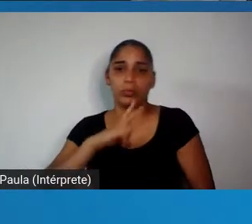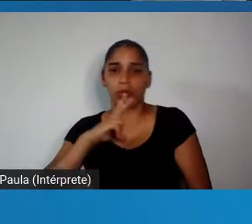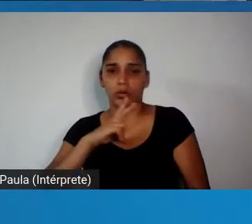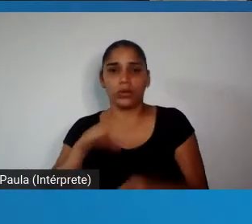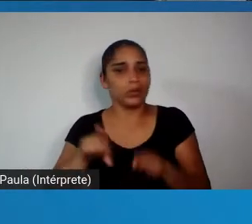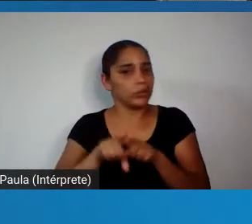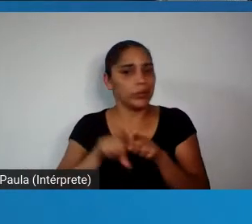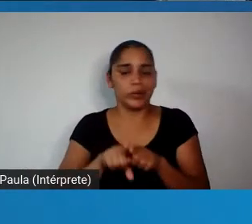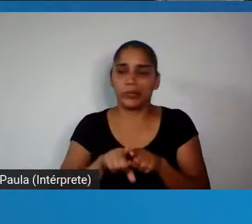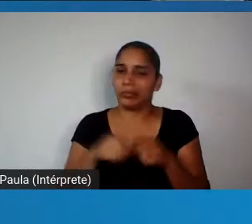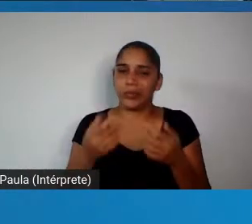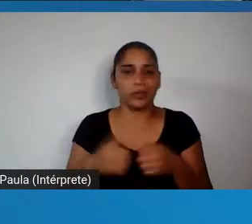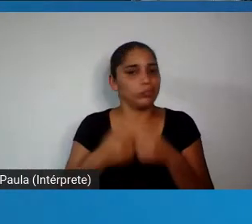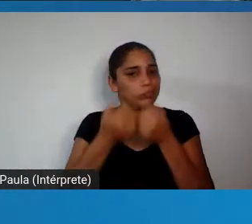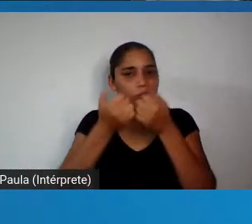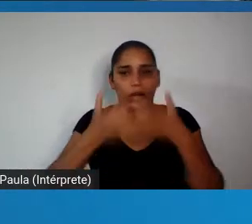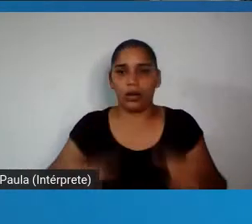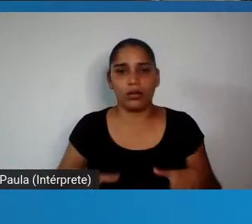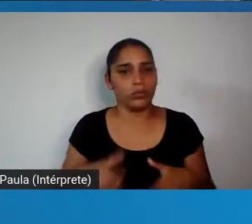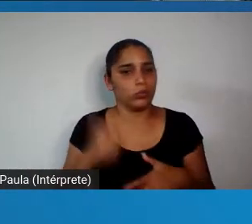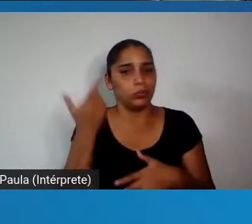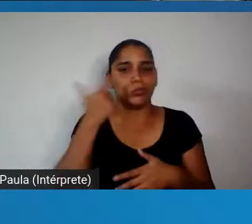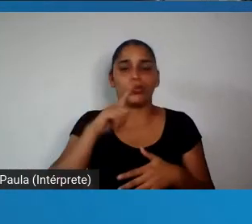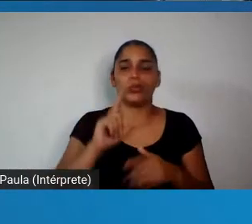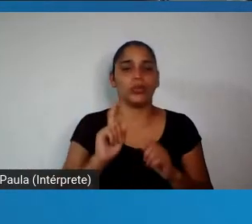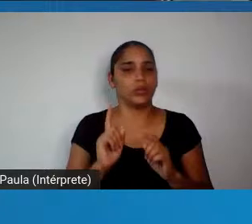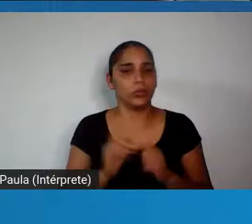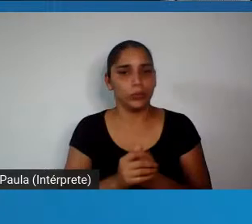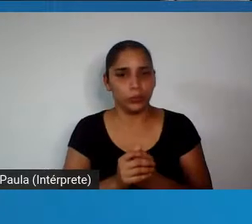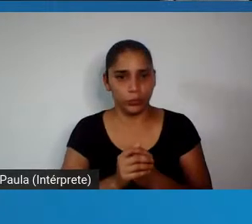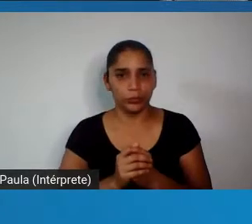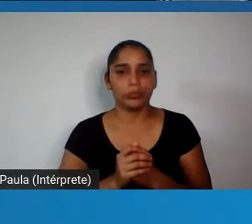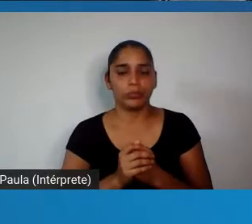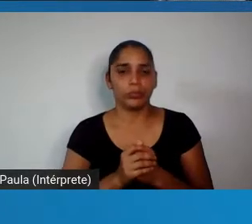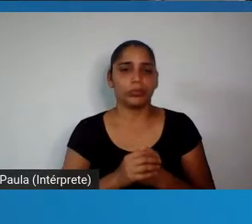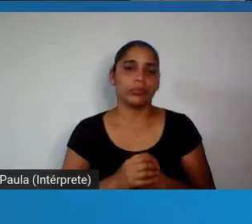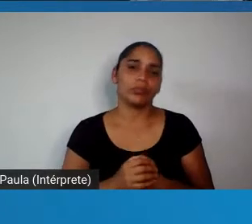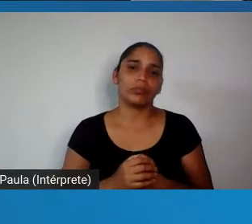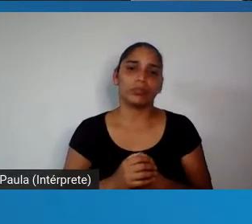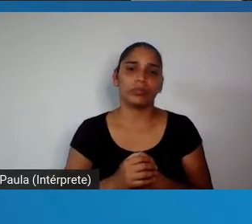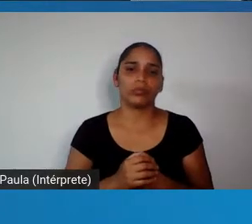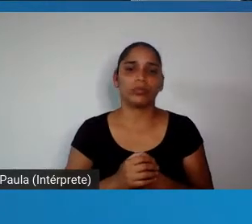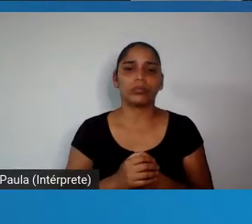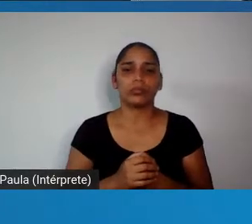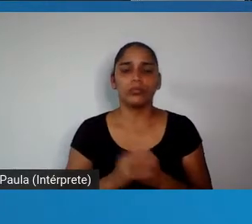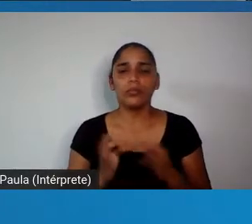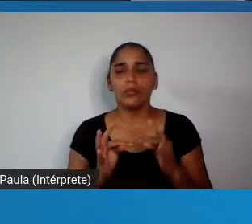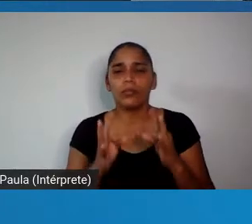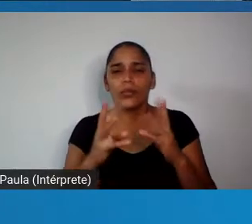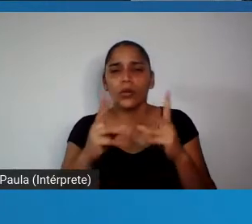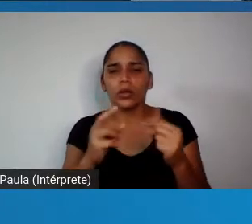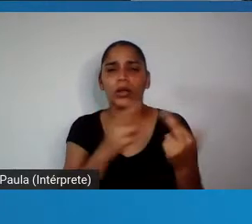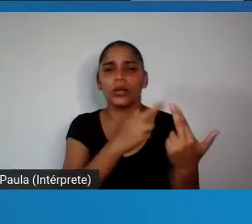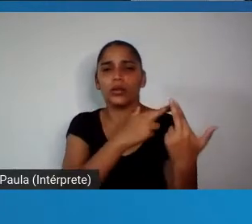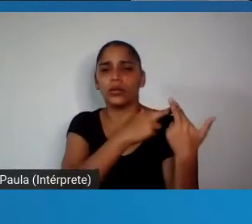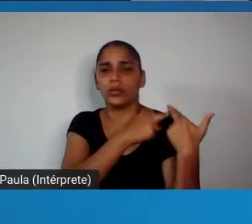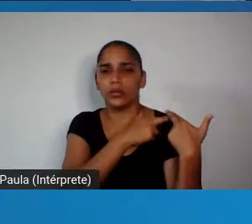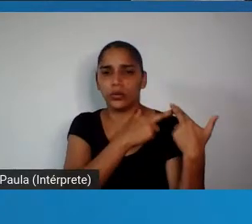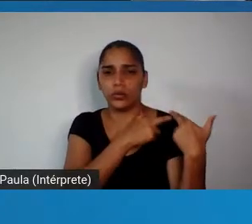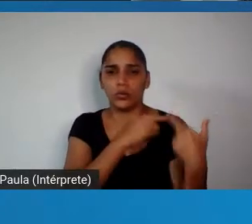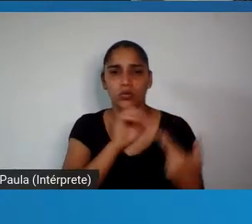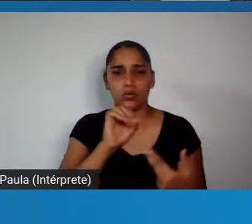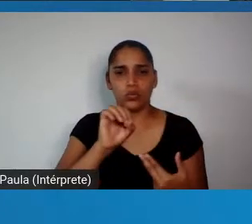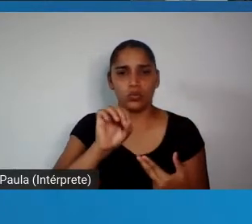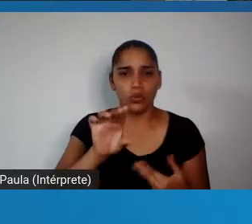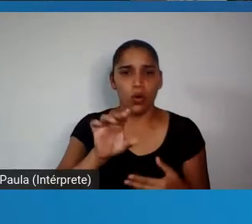porque também nunca tivemos o ente federal do nosso lado, toda a responsabilidade recaiu sobre os ombros dos estados